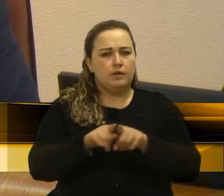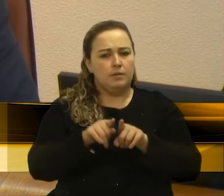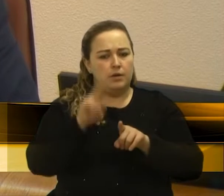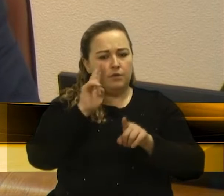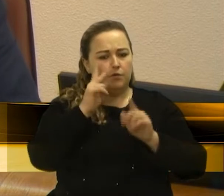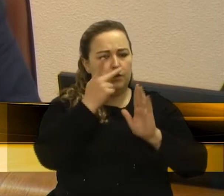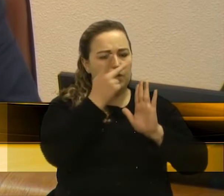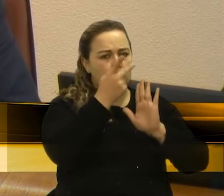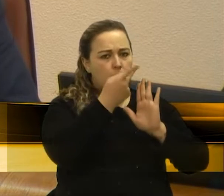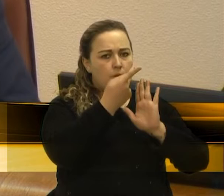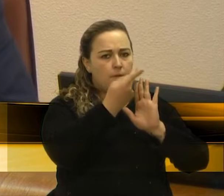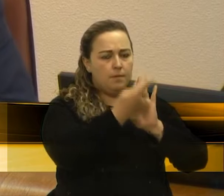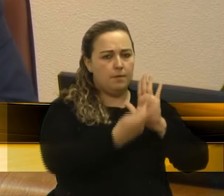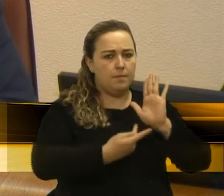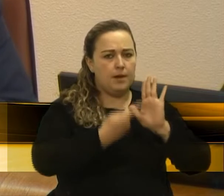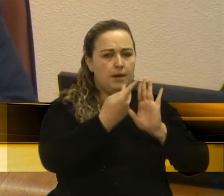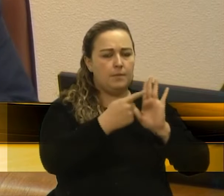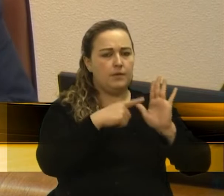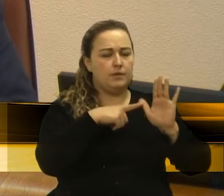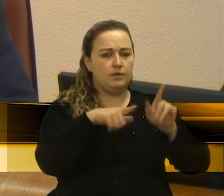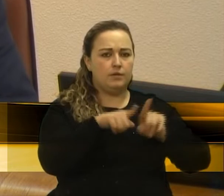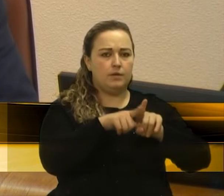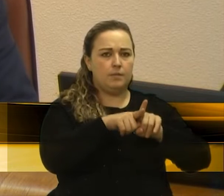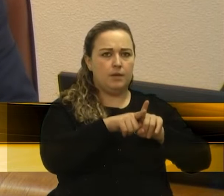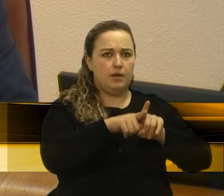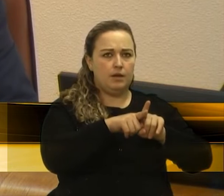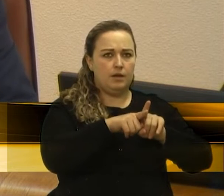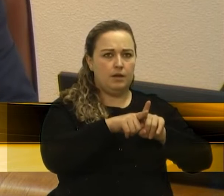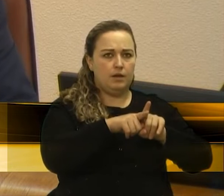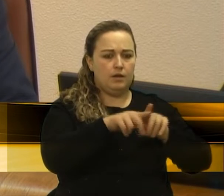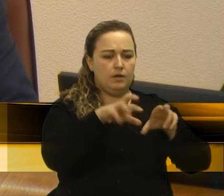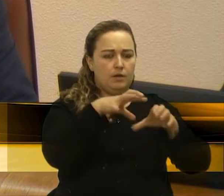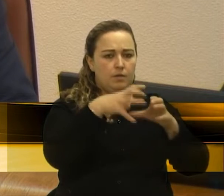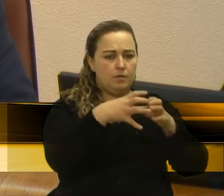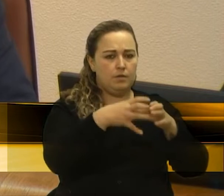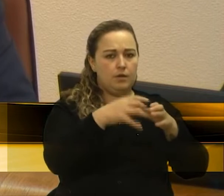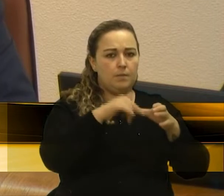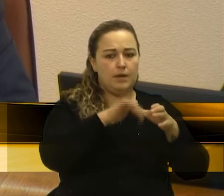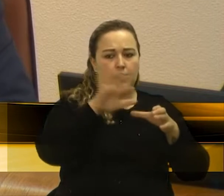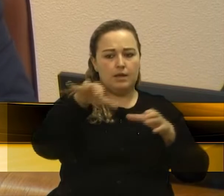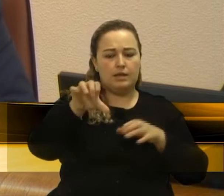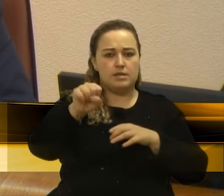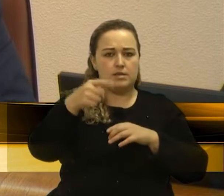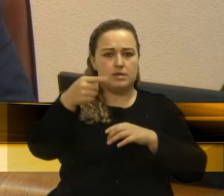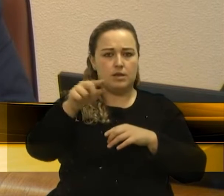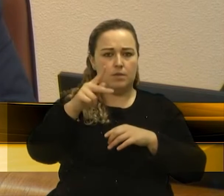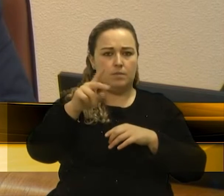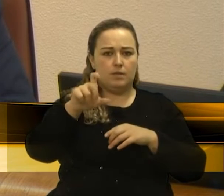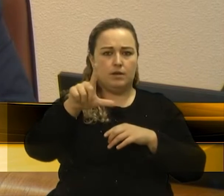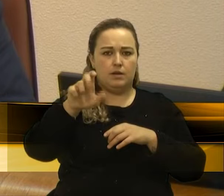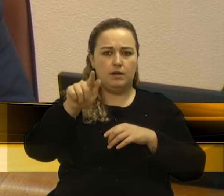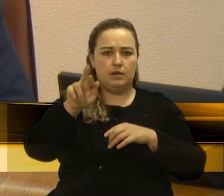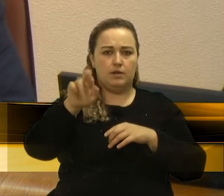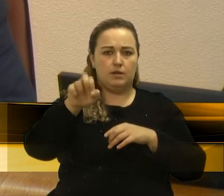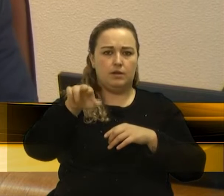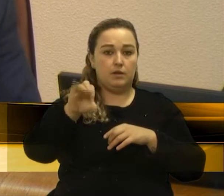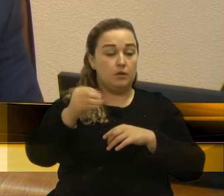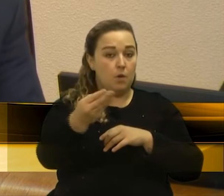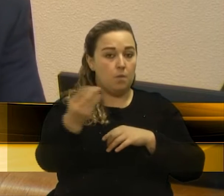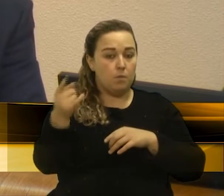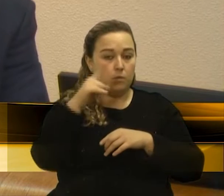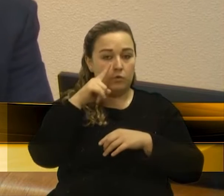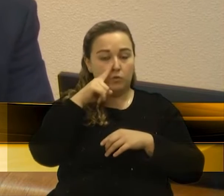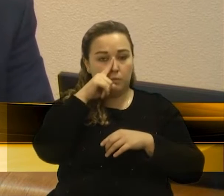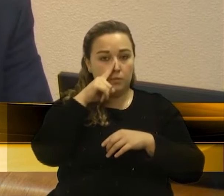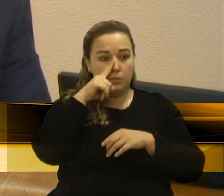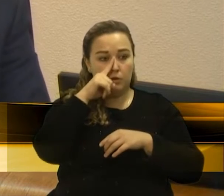apresentou. E tem também a região, não só a região do Marechal Floriano, mas a região de São Peregrino. A região de São Peregrino também é uma região bastante violenta, a região de